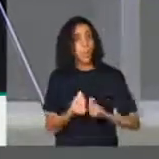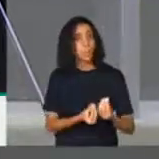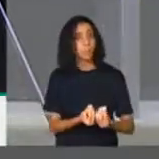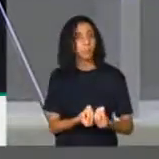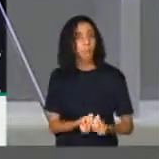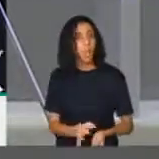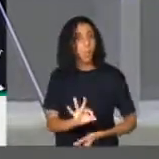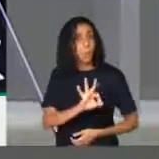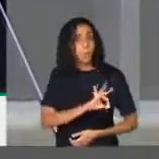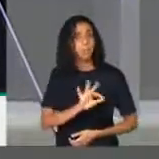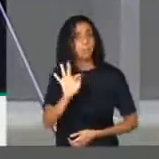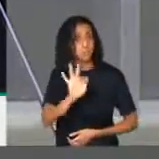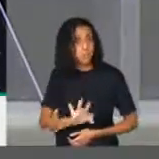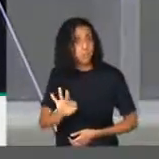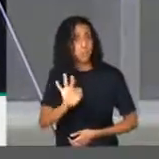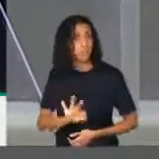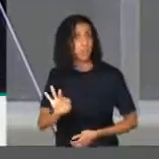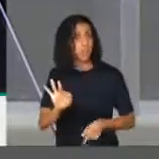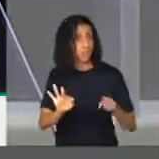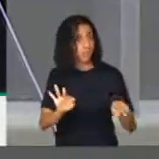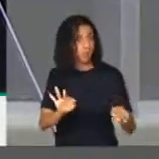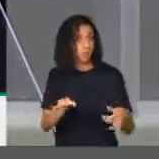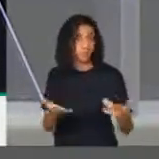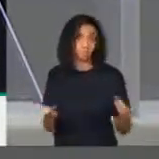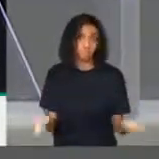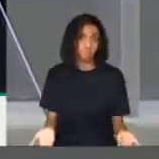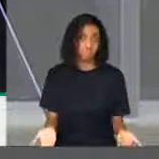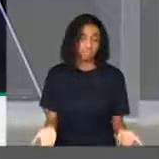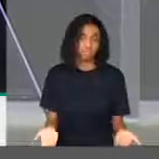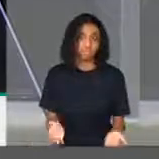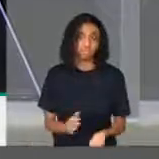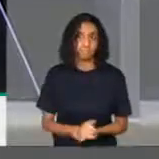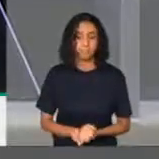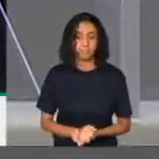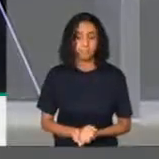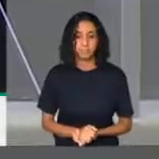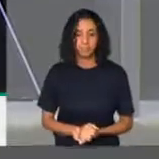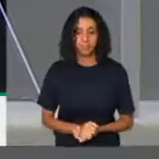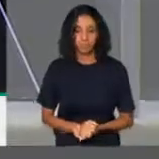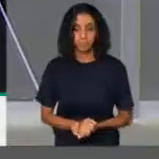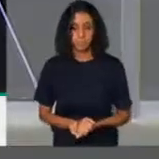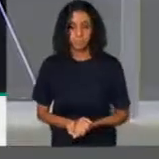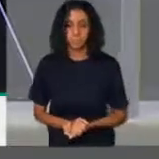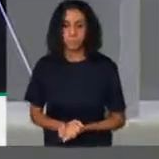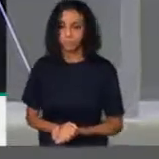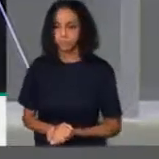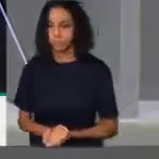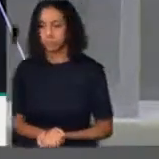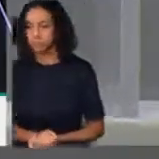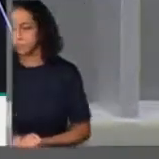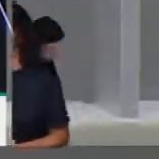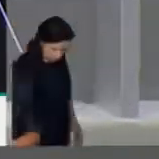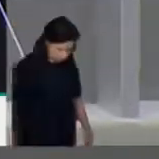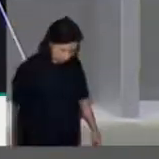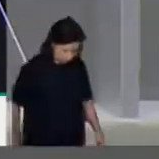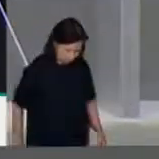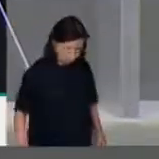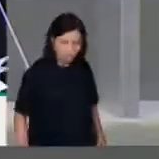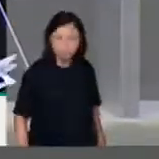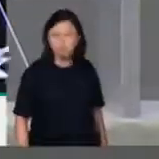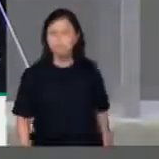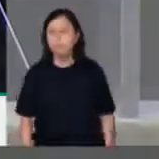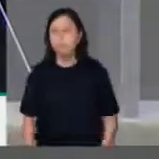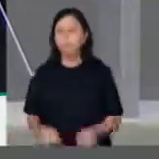Federal, Senhores da Fome, desvendou e mostrou isso para a sociedade no meu estado.